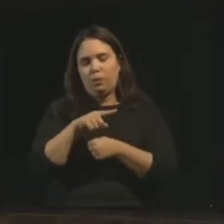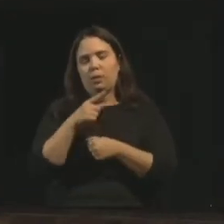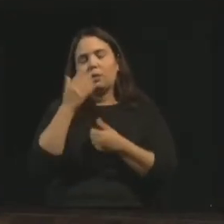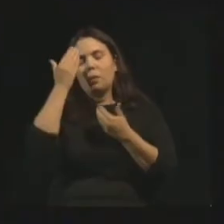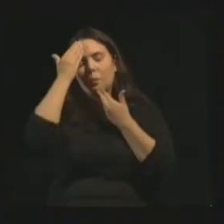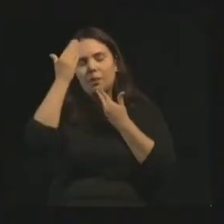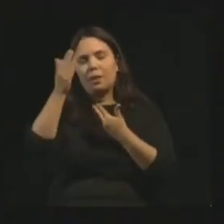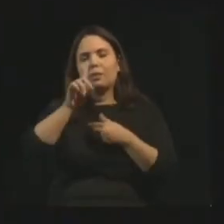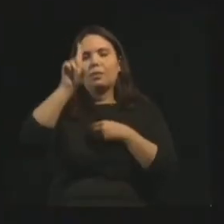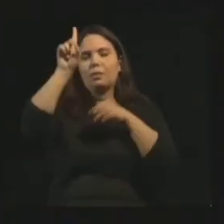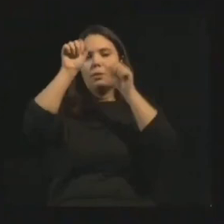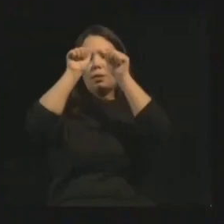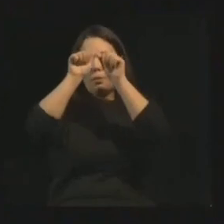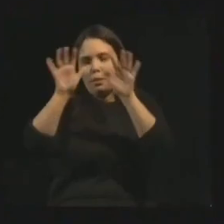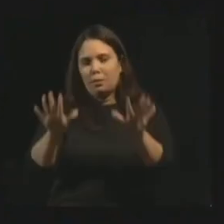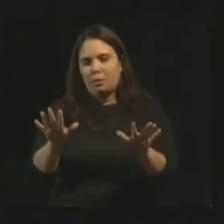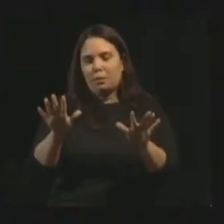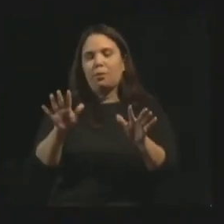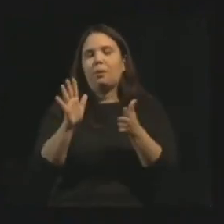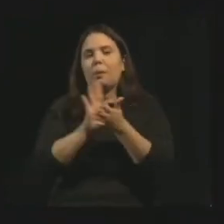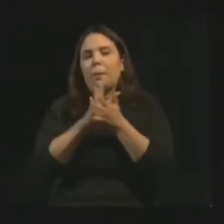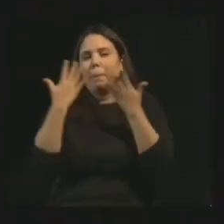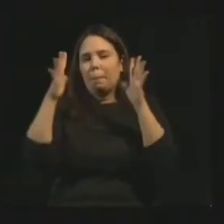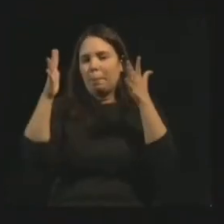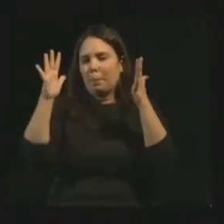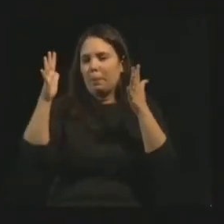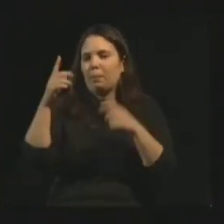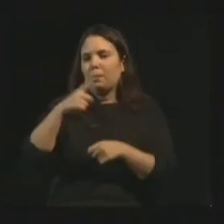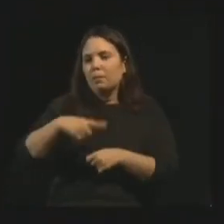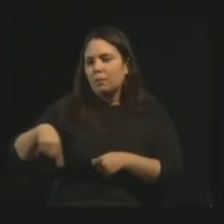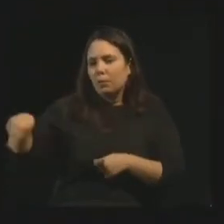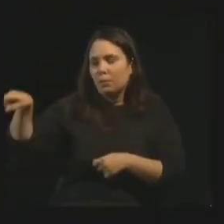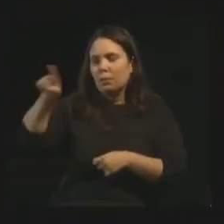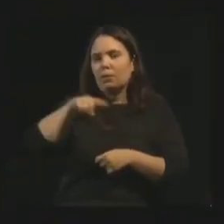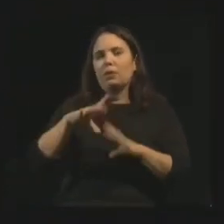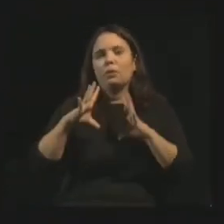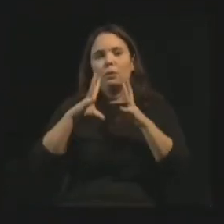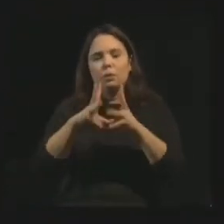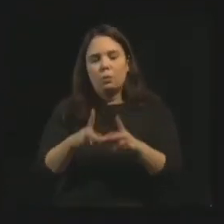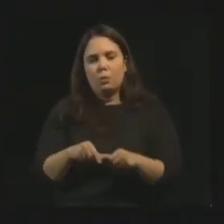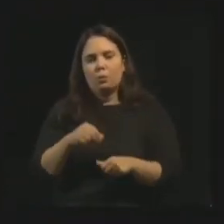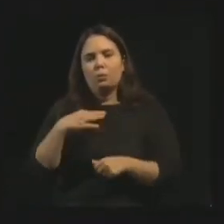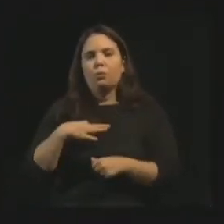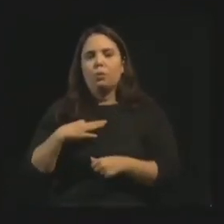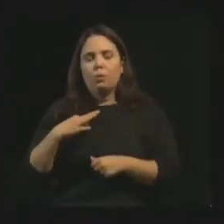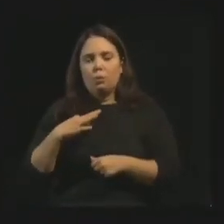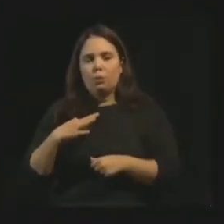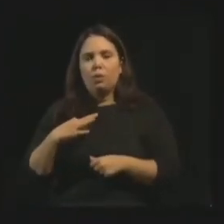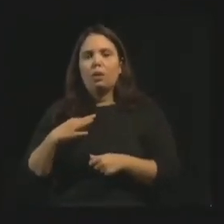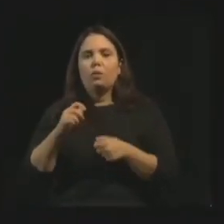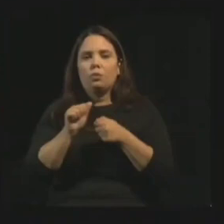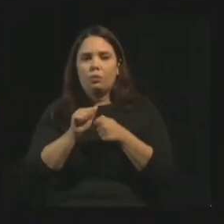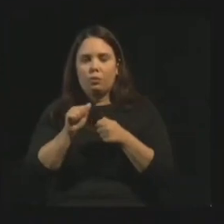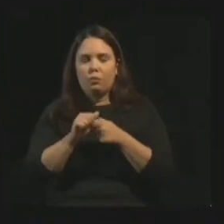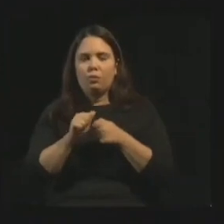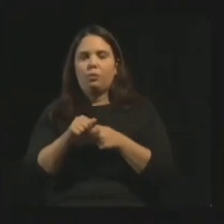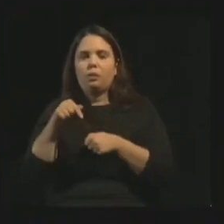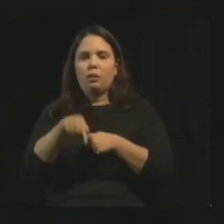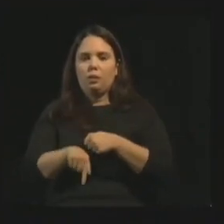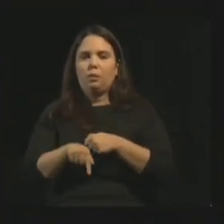meus amigos, que Deus abençoe, parabéns a vocês e a todos os voluntários que fizeram o nosso